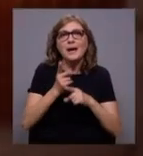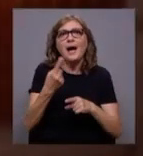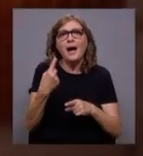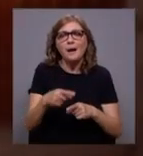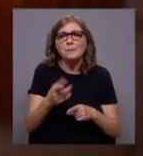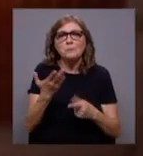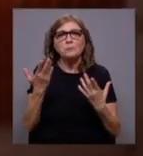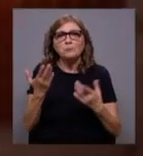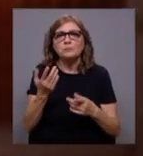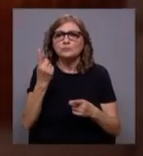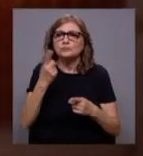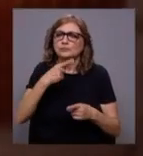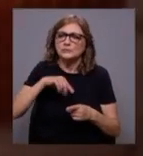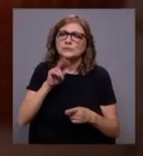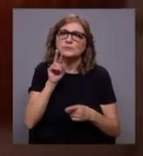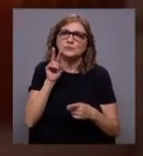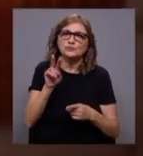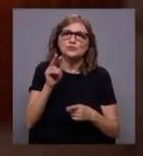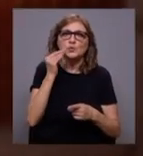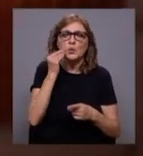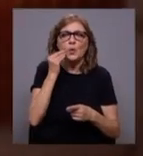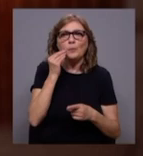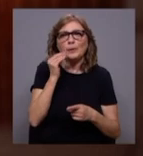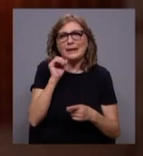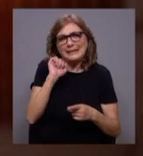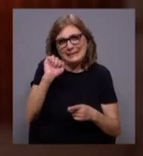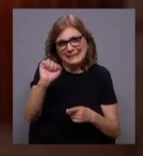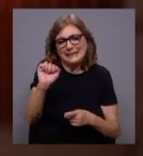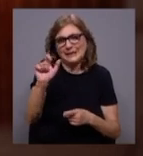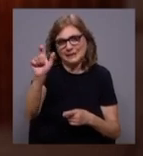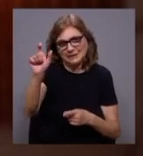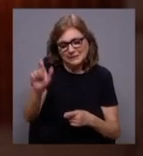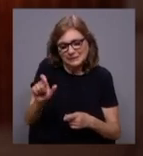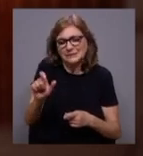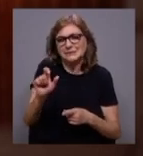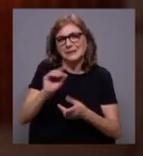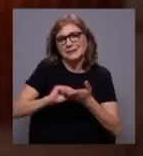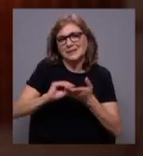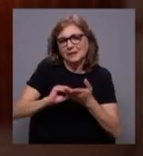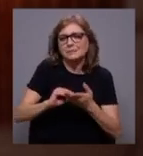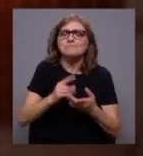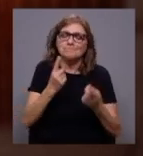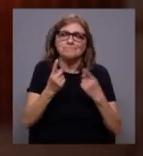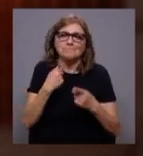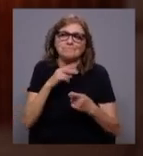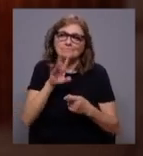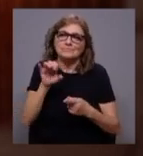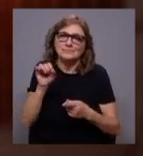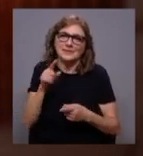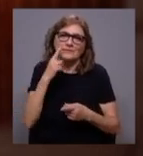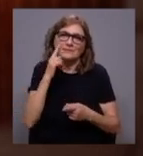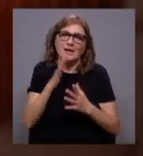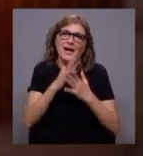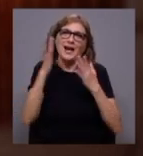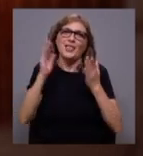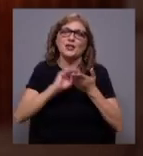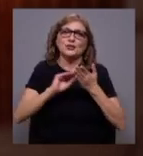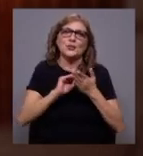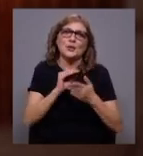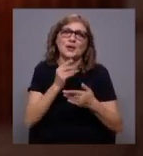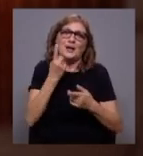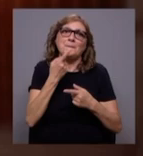algo que nós identificamos como sendo de Saramago e esse é um sinal dos grandes escritores